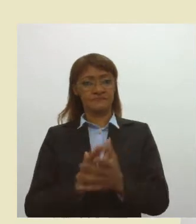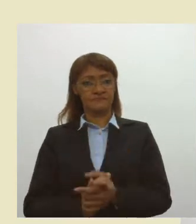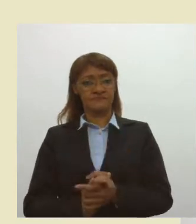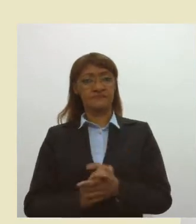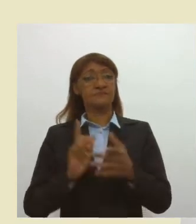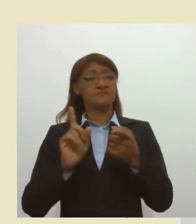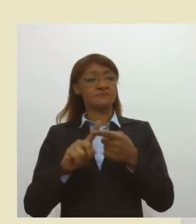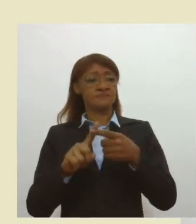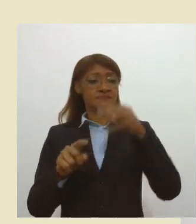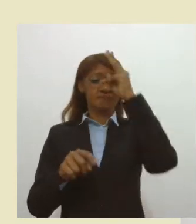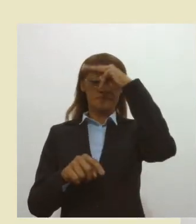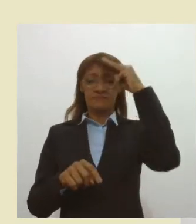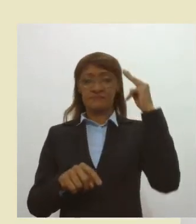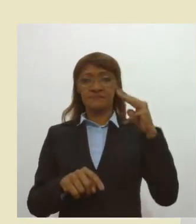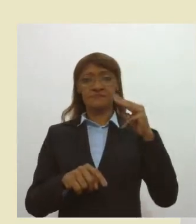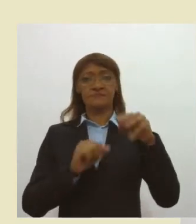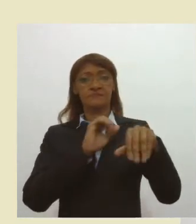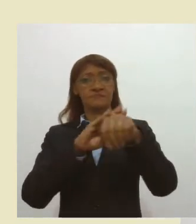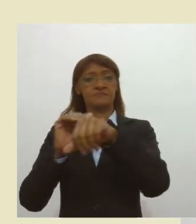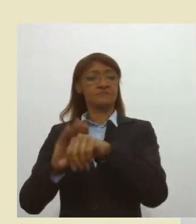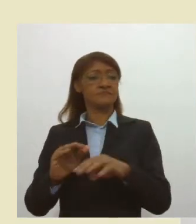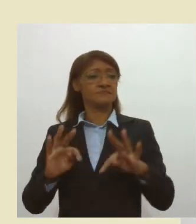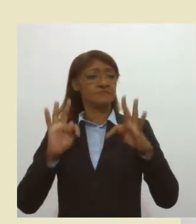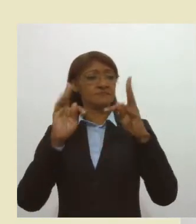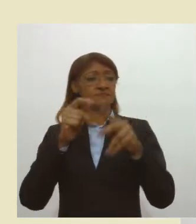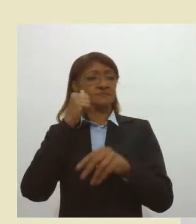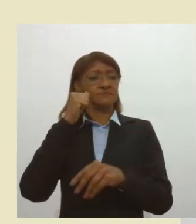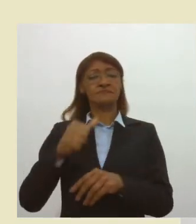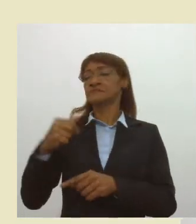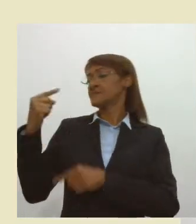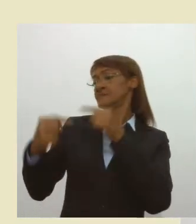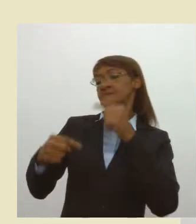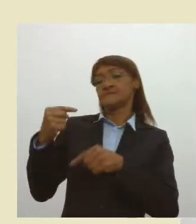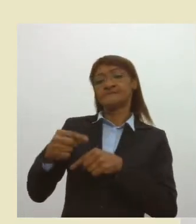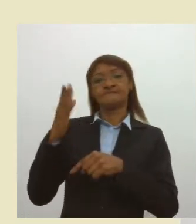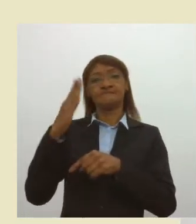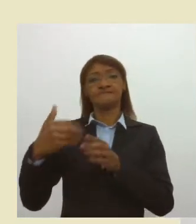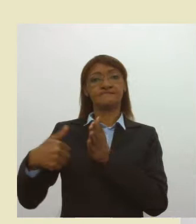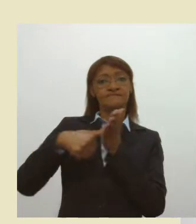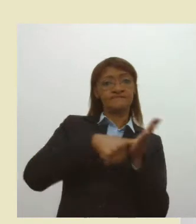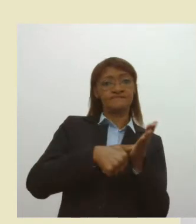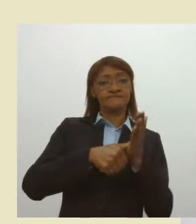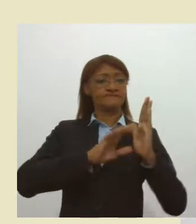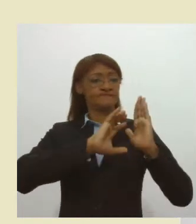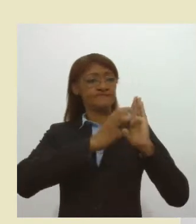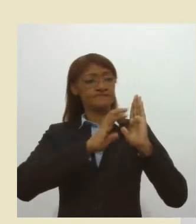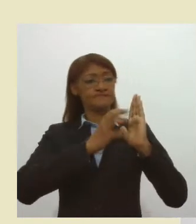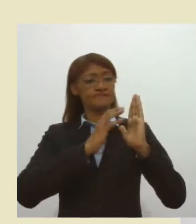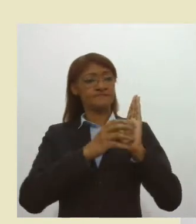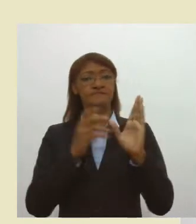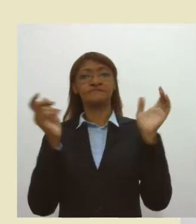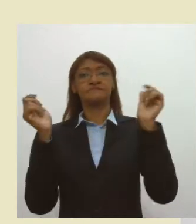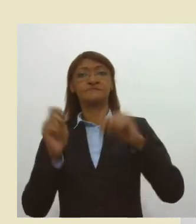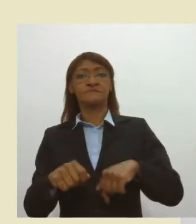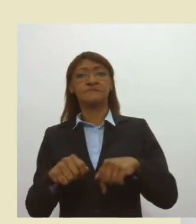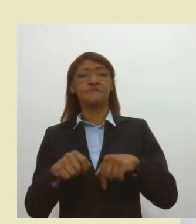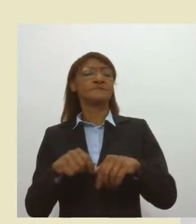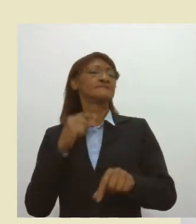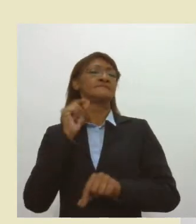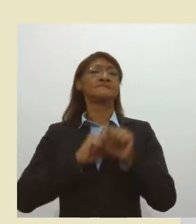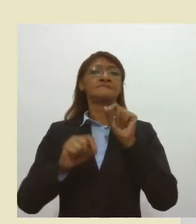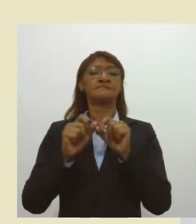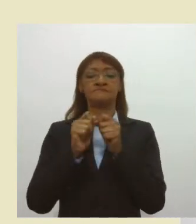chamado para que as mulheres participem da vida política, se filiem a partidos e concorram para ampliar esse